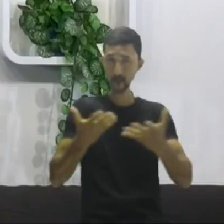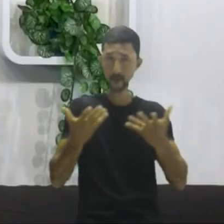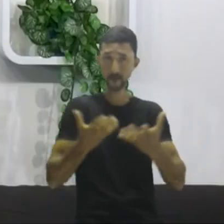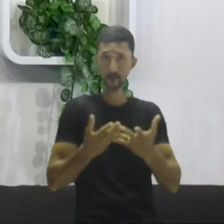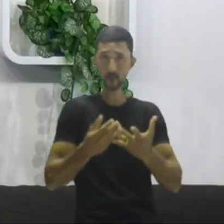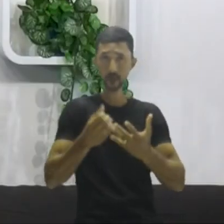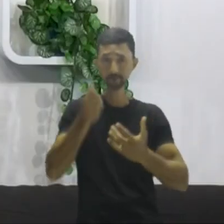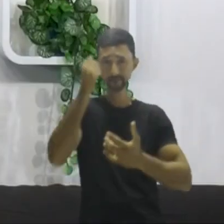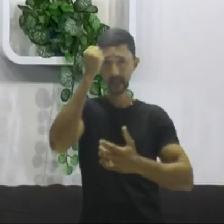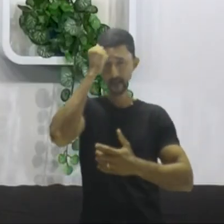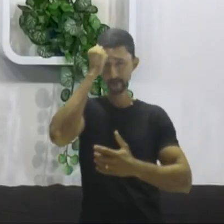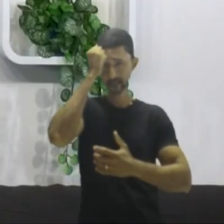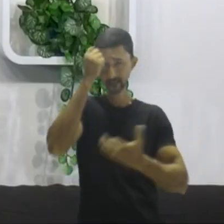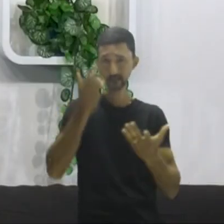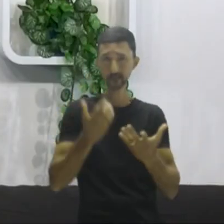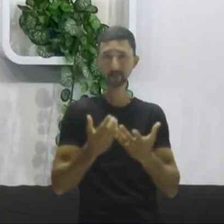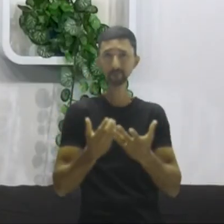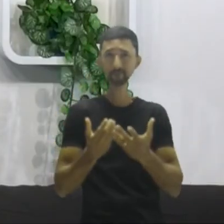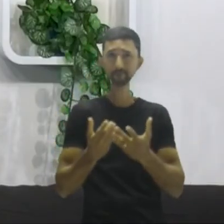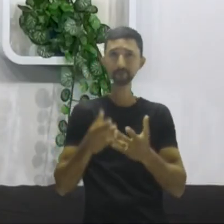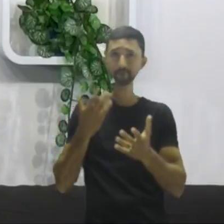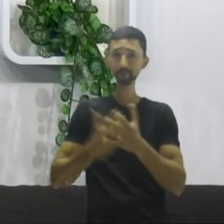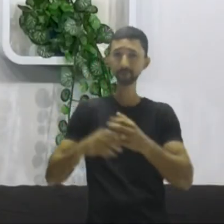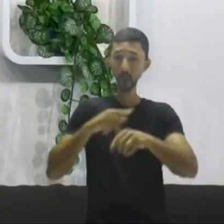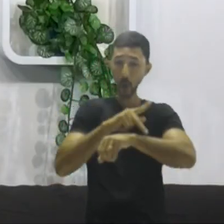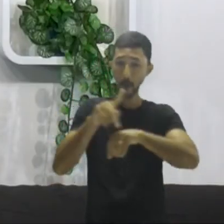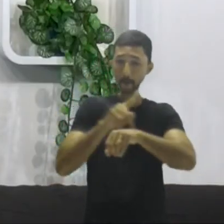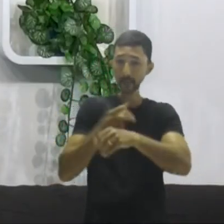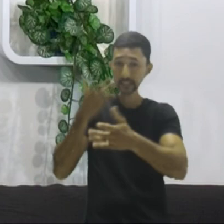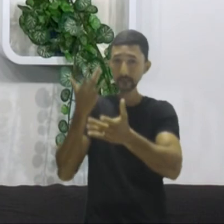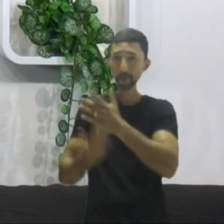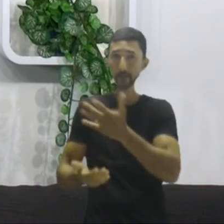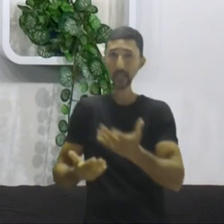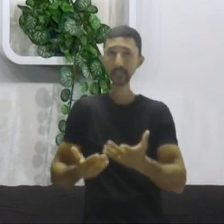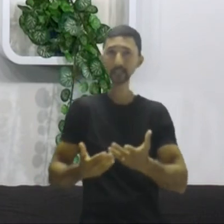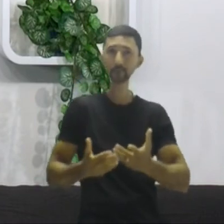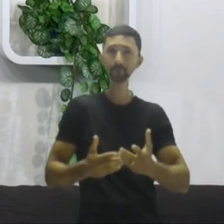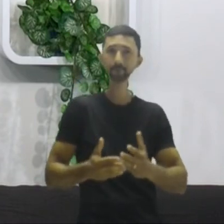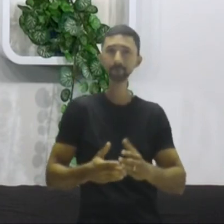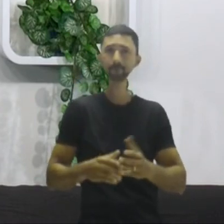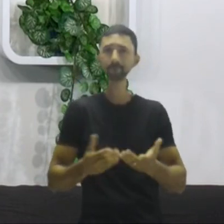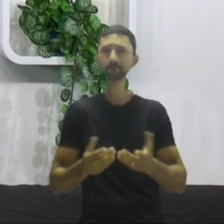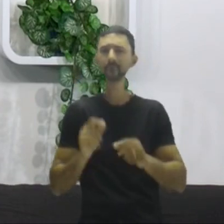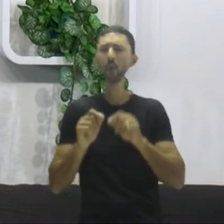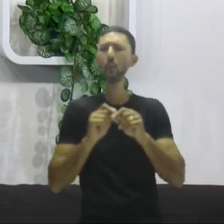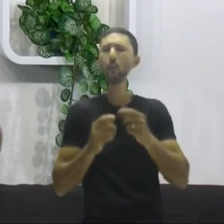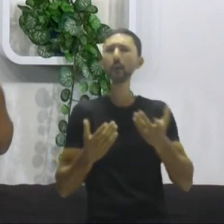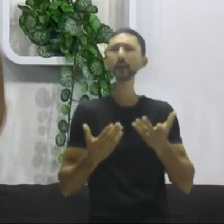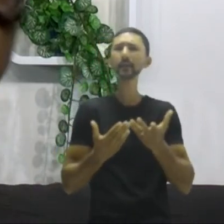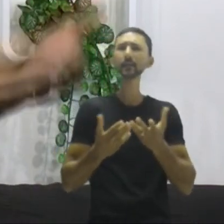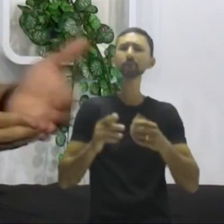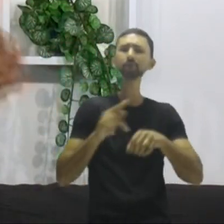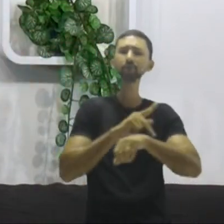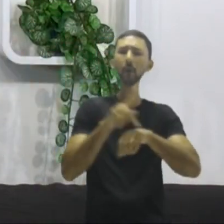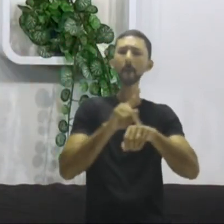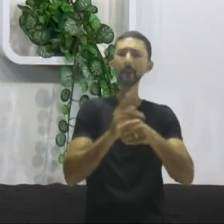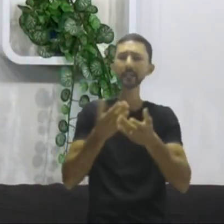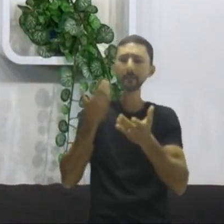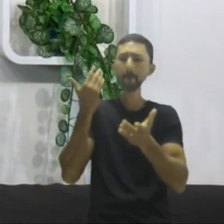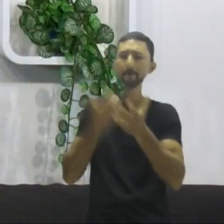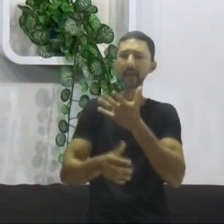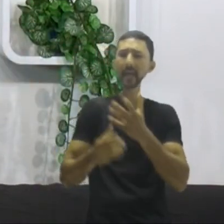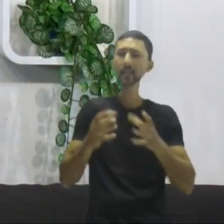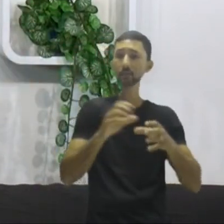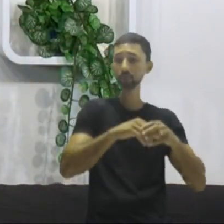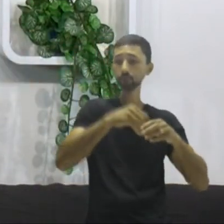sobre o que o Reino Unido perde. Isso aí, rapidinho, o que o Reino Unido pode perder saindo